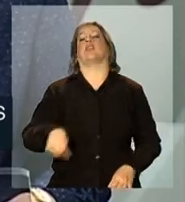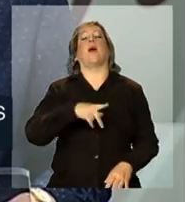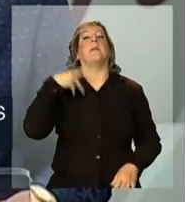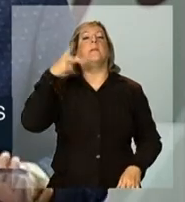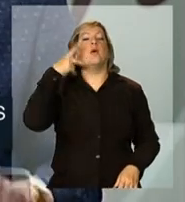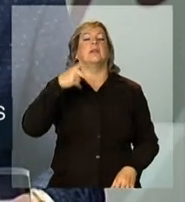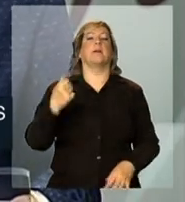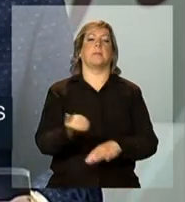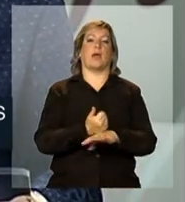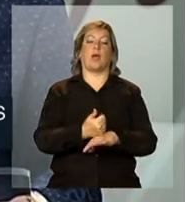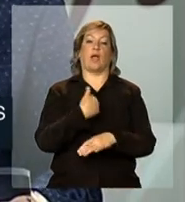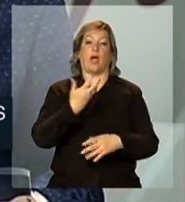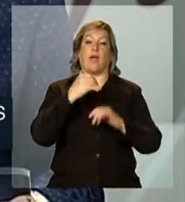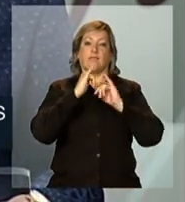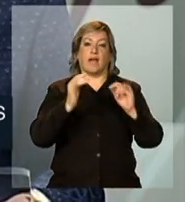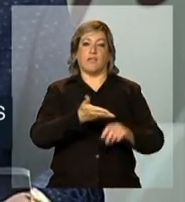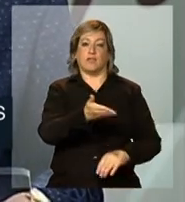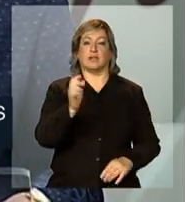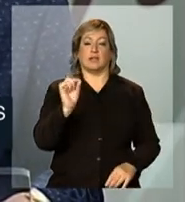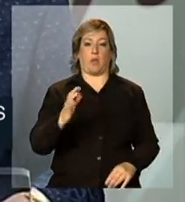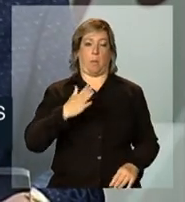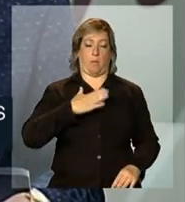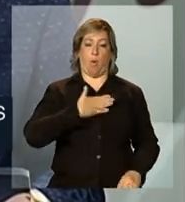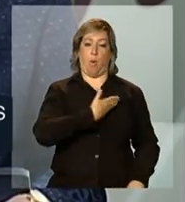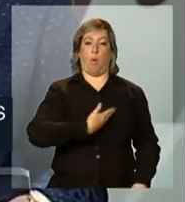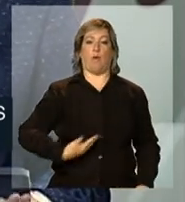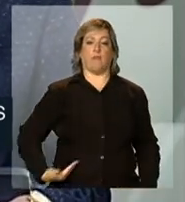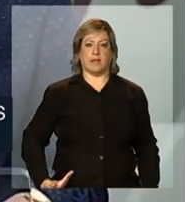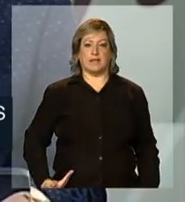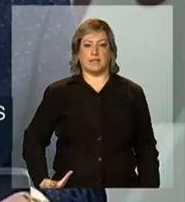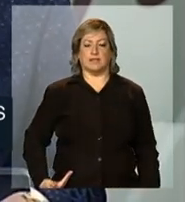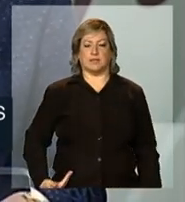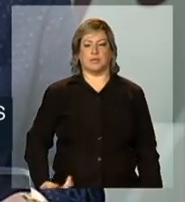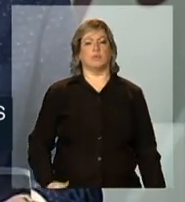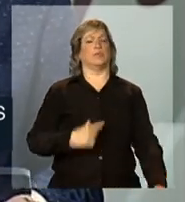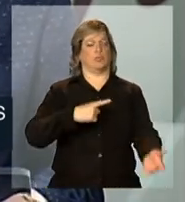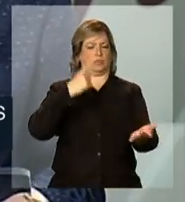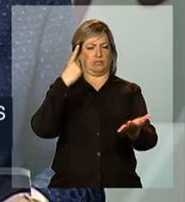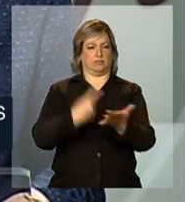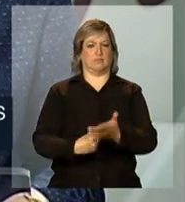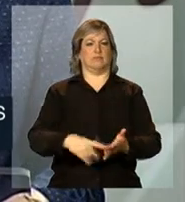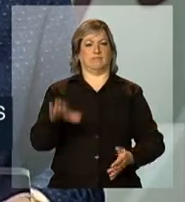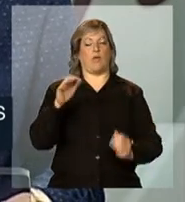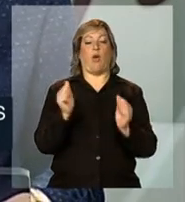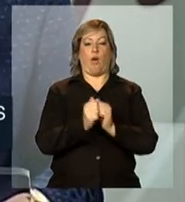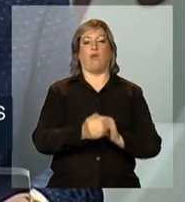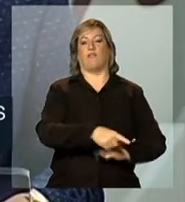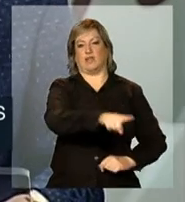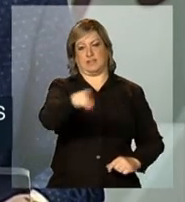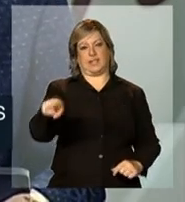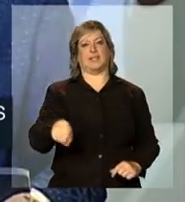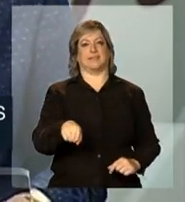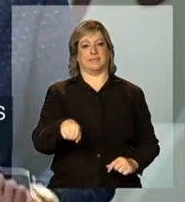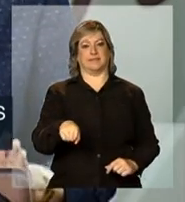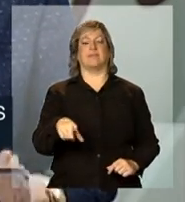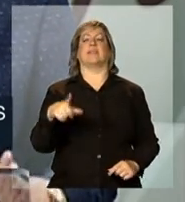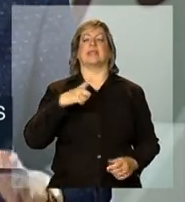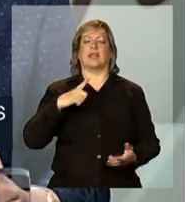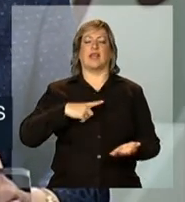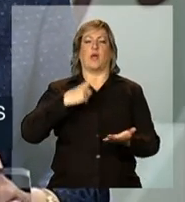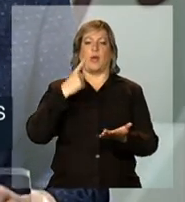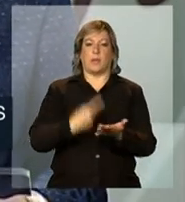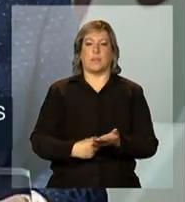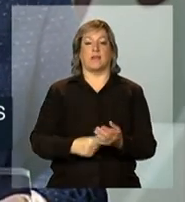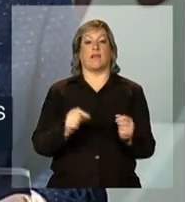Eu quero dizer para vocês que o meu governo está comprometido com vocês, está comprometido em